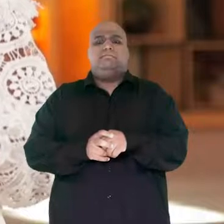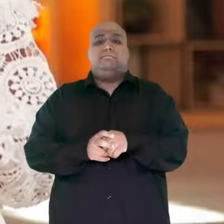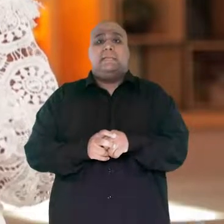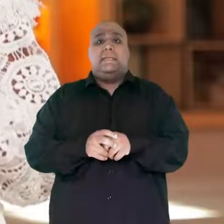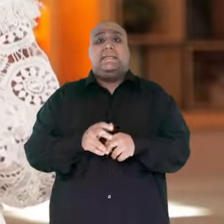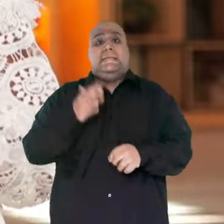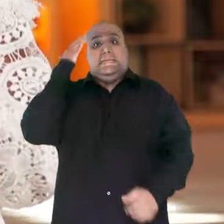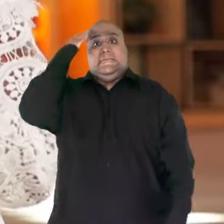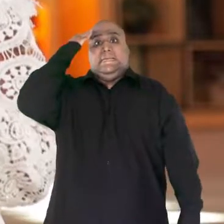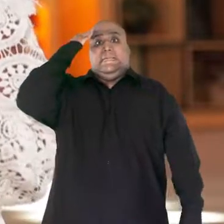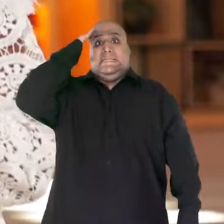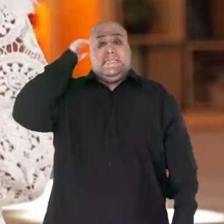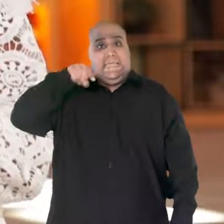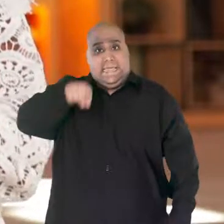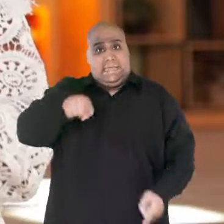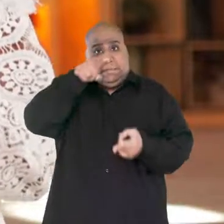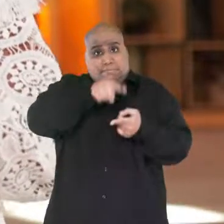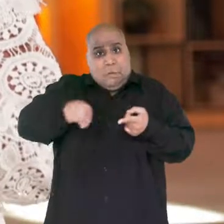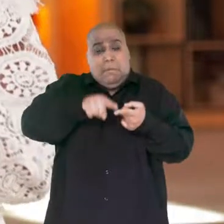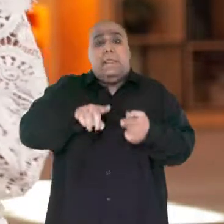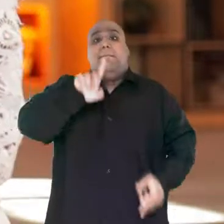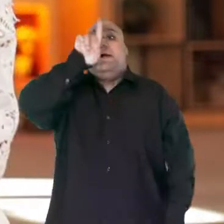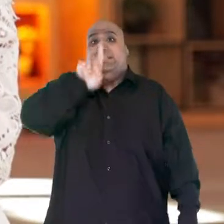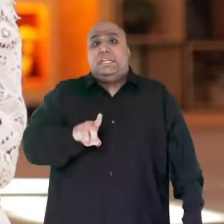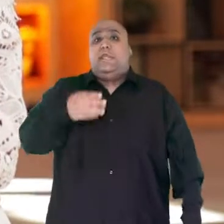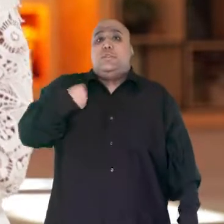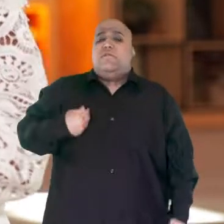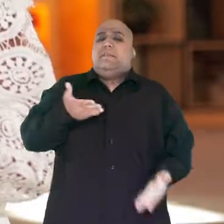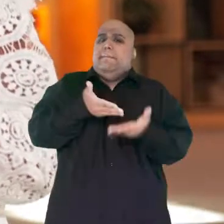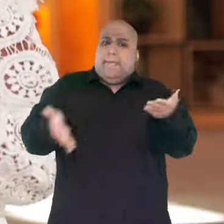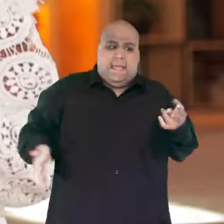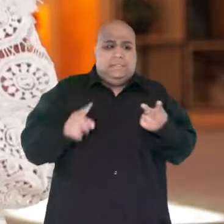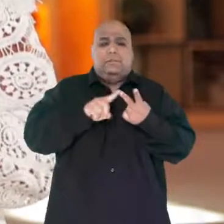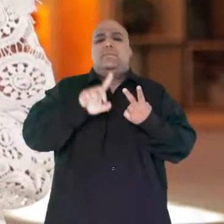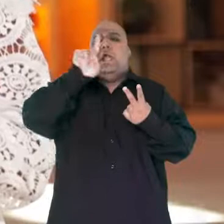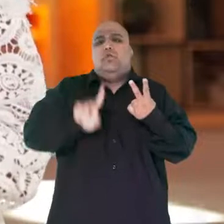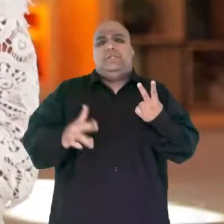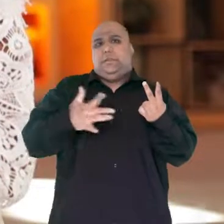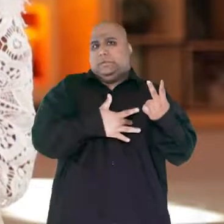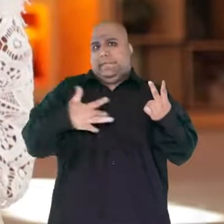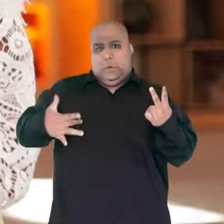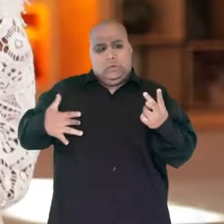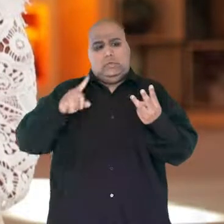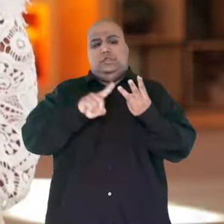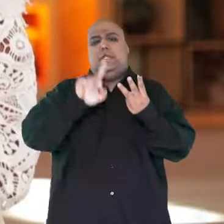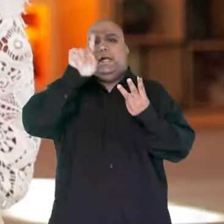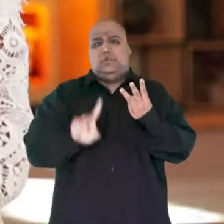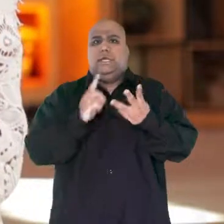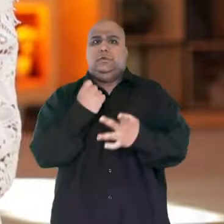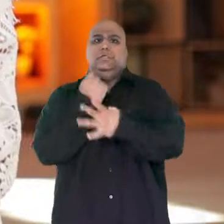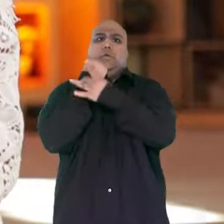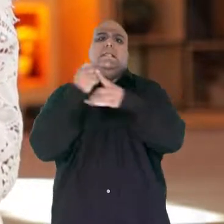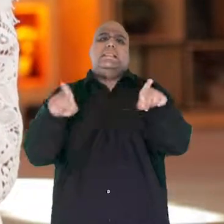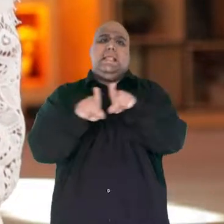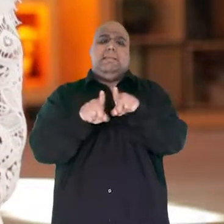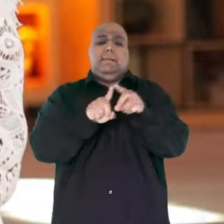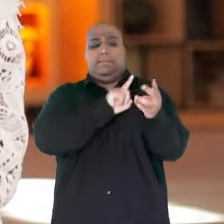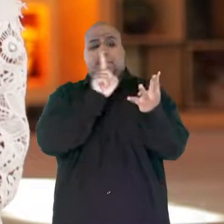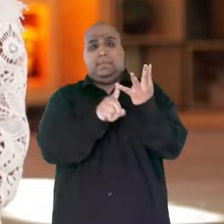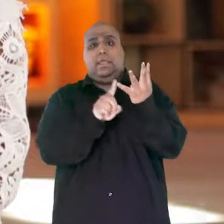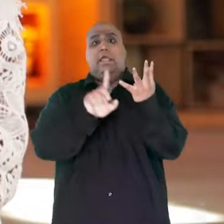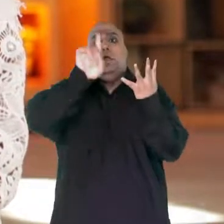Entendendo que essas violações sistemáticas se dão no plano do direito à vida, no plano do direito à saúde, à segurança